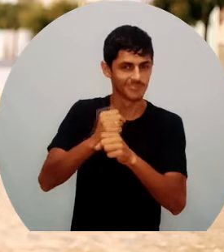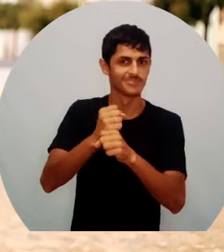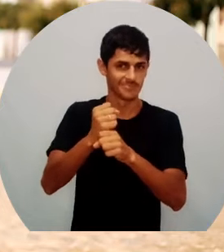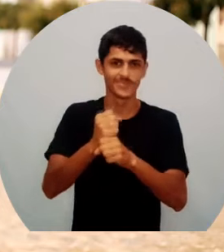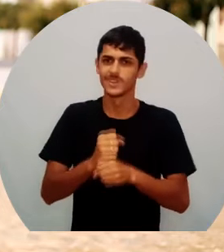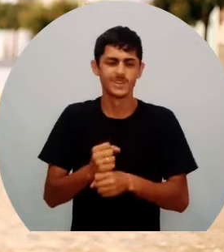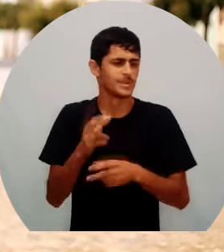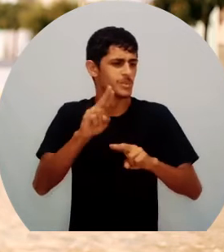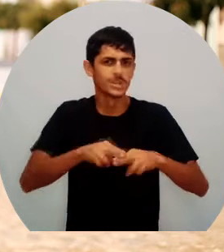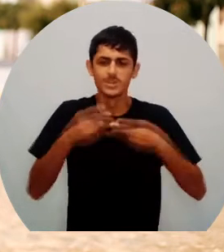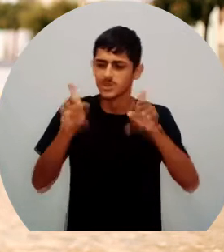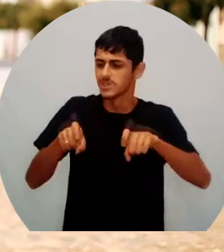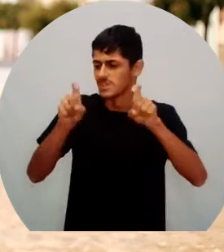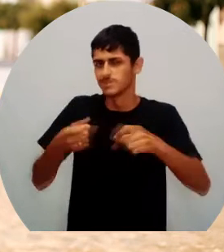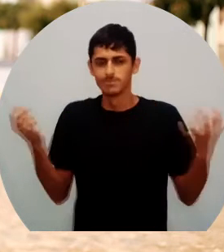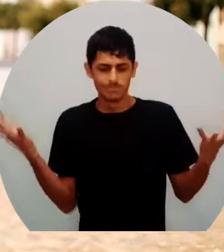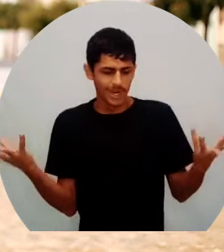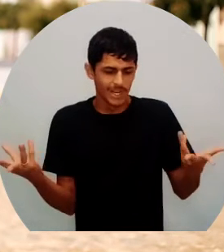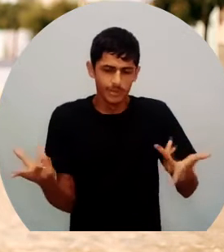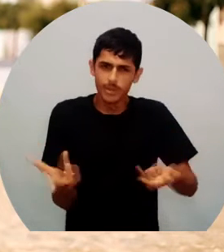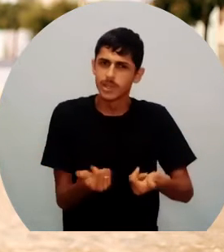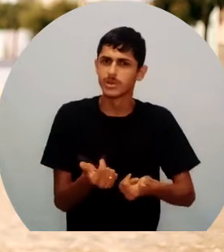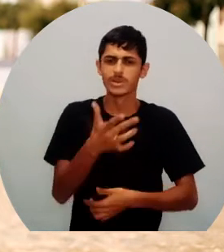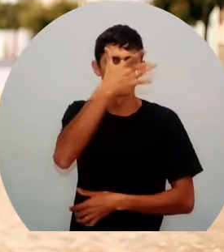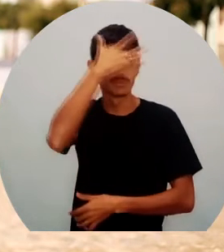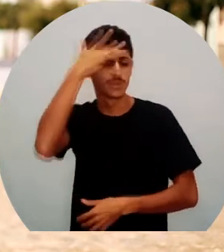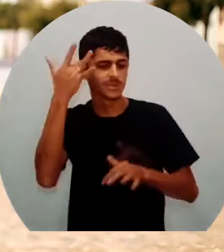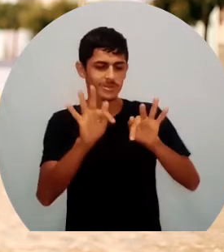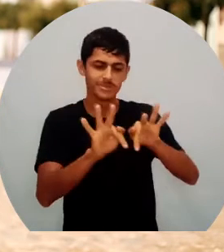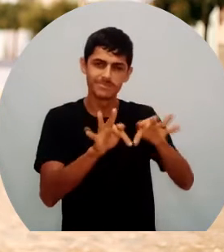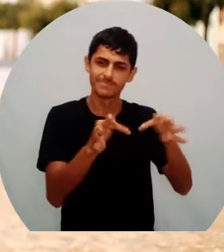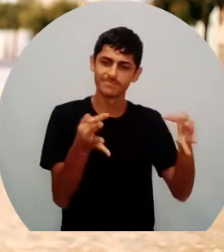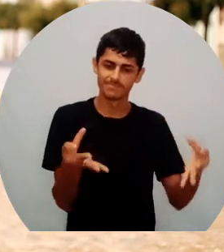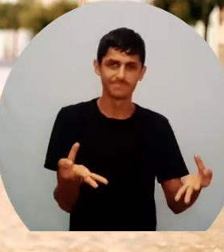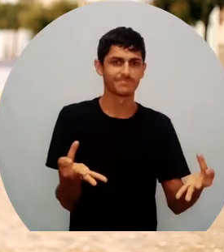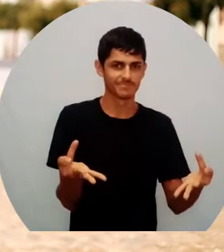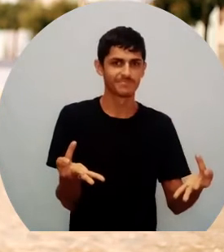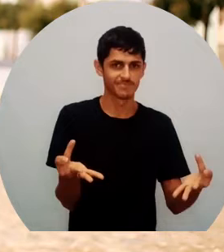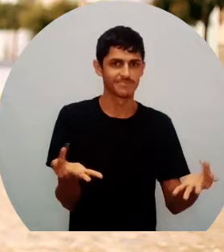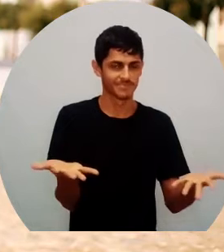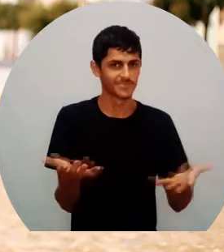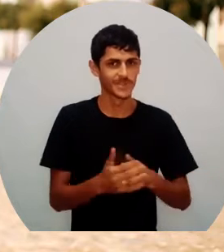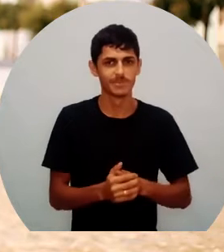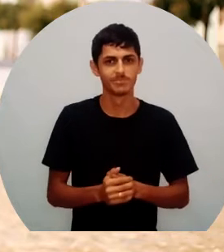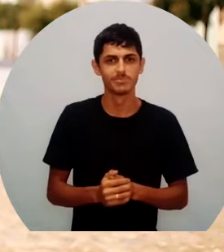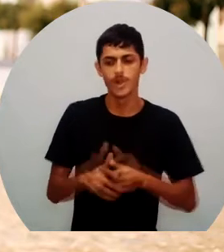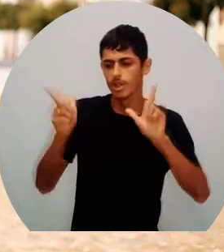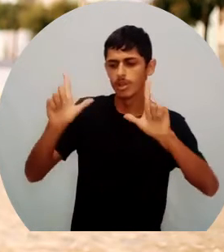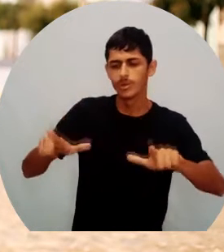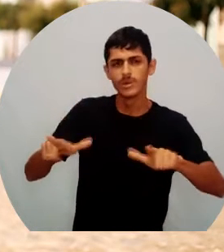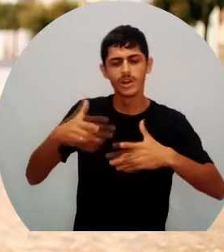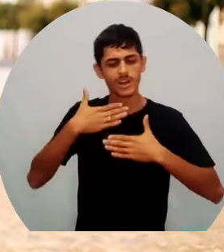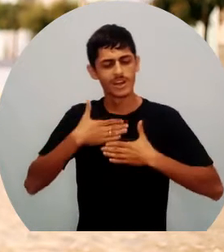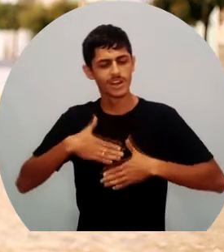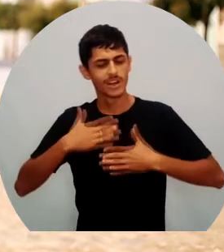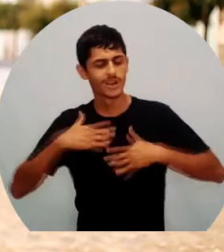maravilhosa, encantadora. De povo simples, humilde, né? Uma vila tranquila, onde